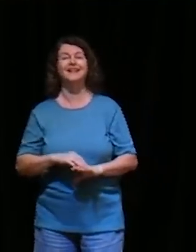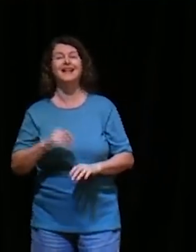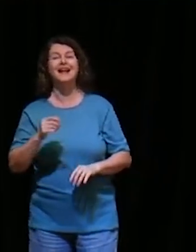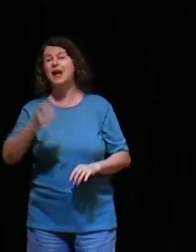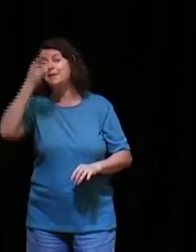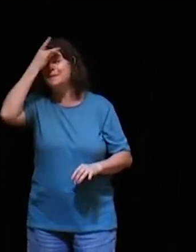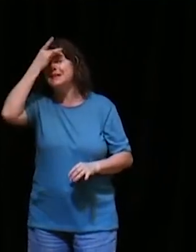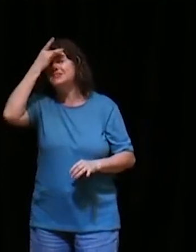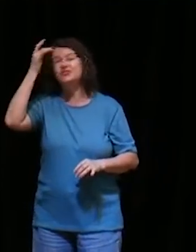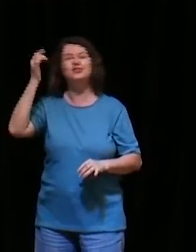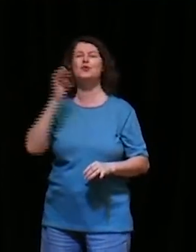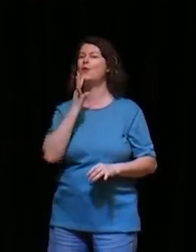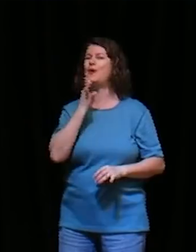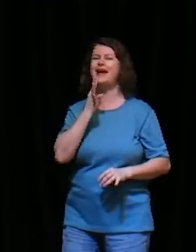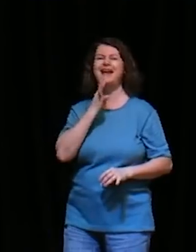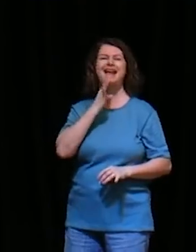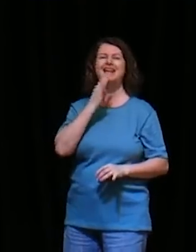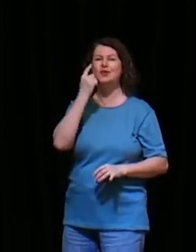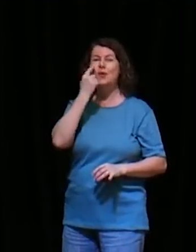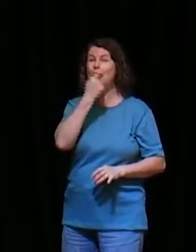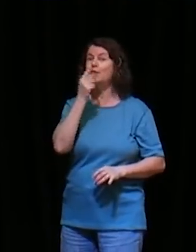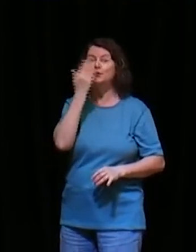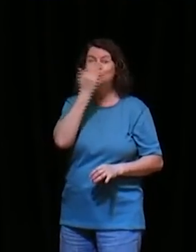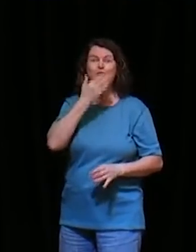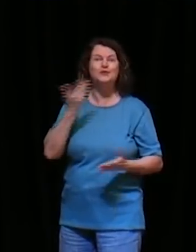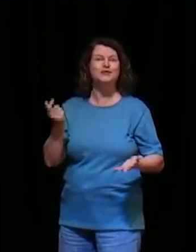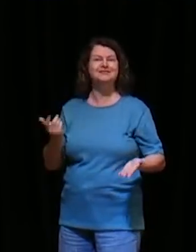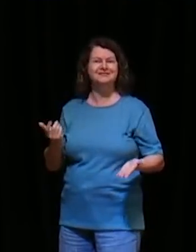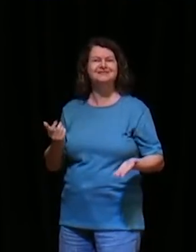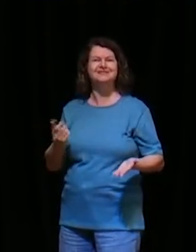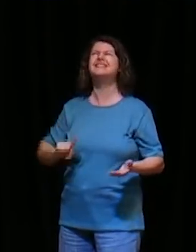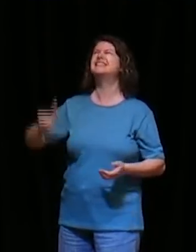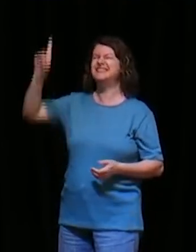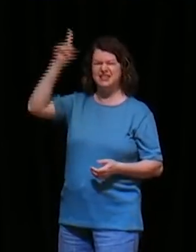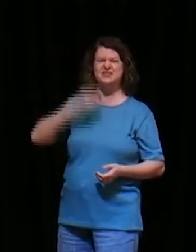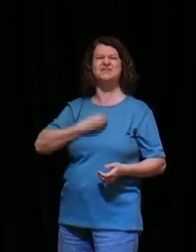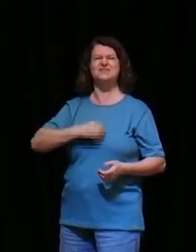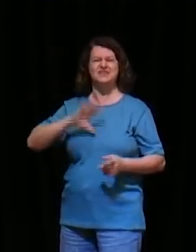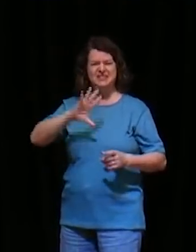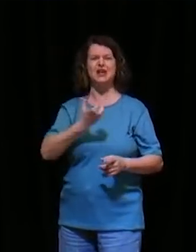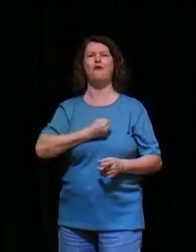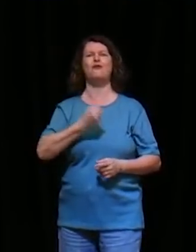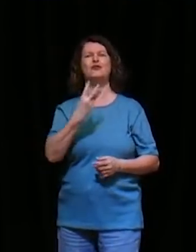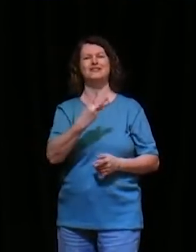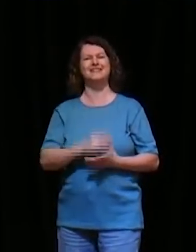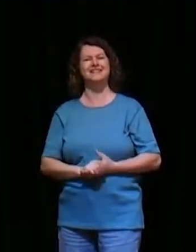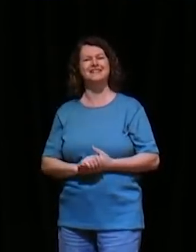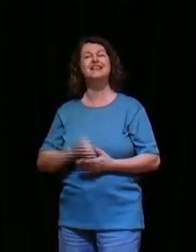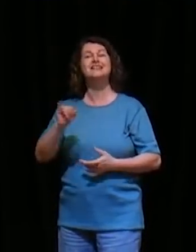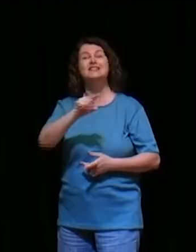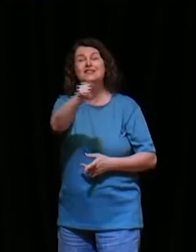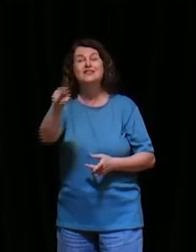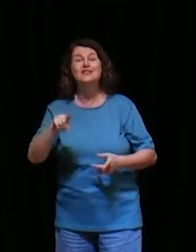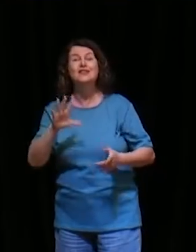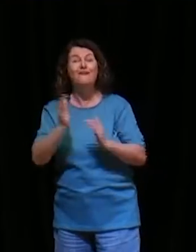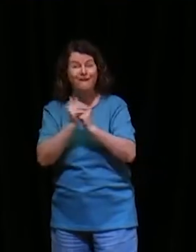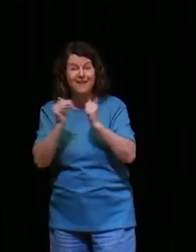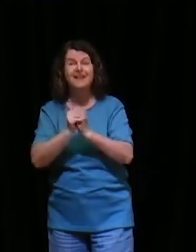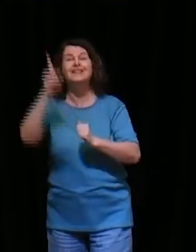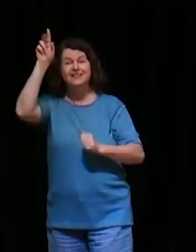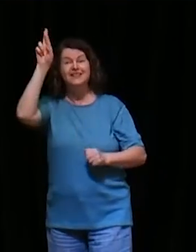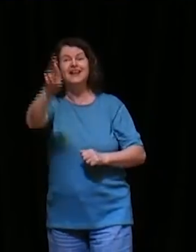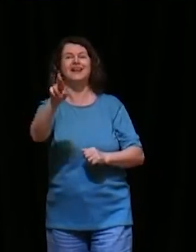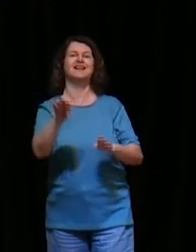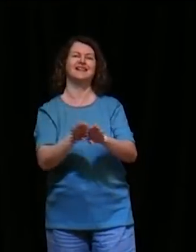Senhor, que trabalha por aqueles, que nele esperam, se você orar, Deus vai te responder, também diz, Jeremias 33,3,